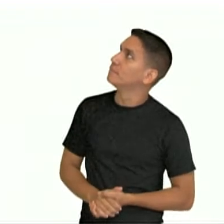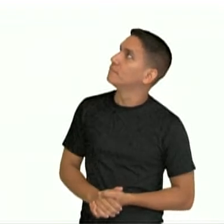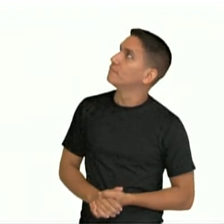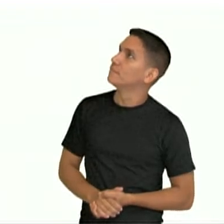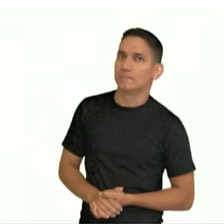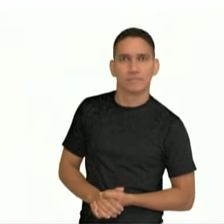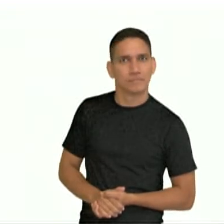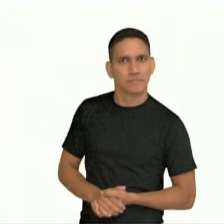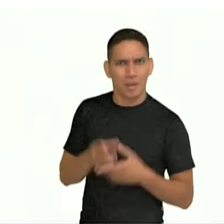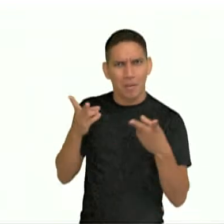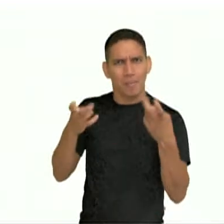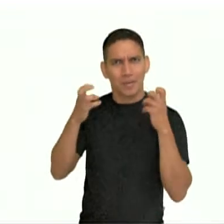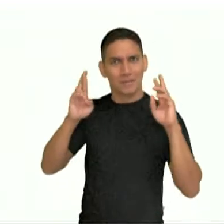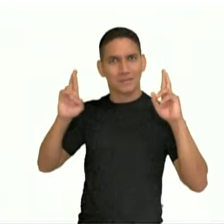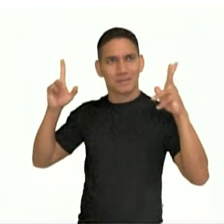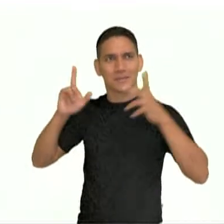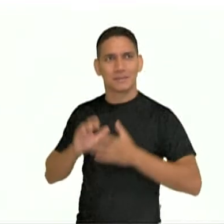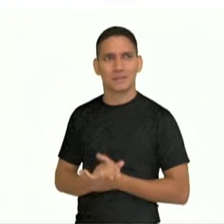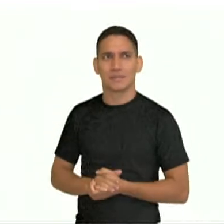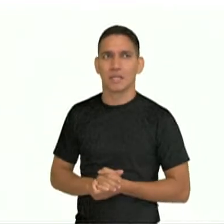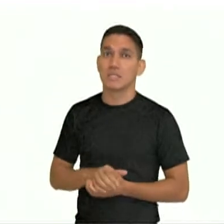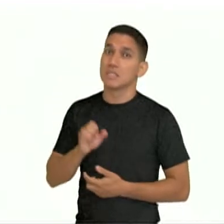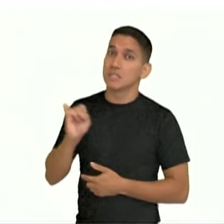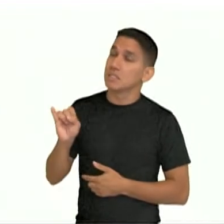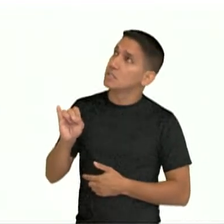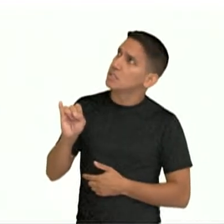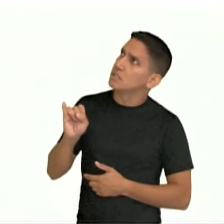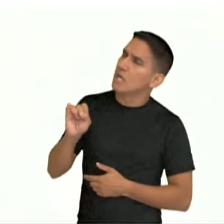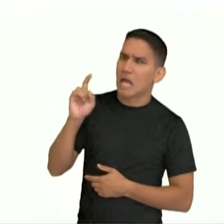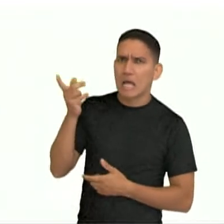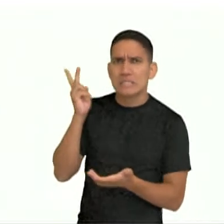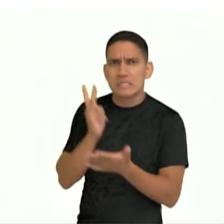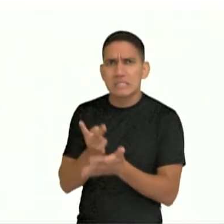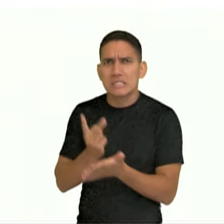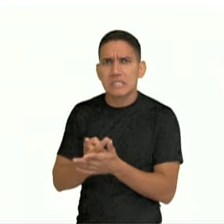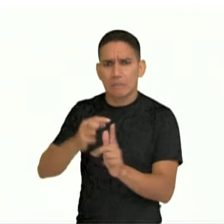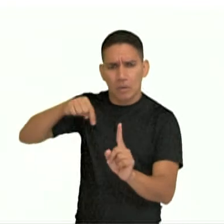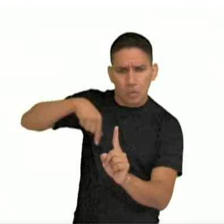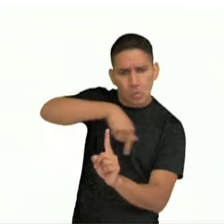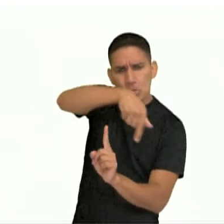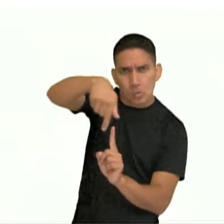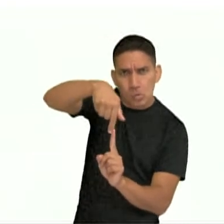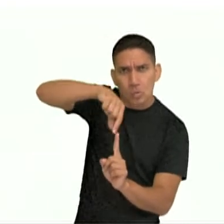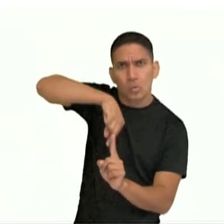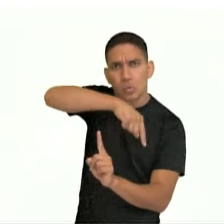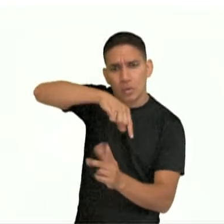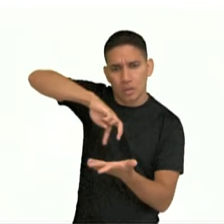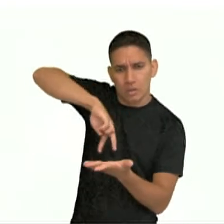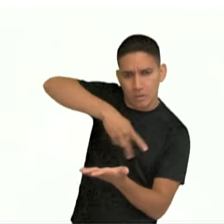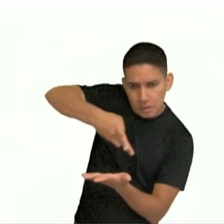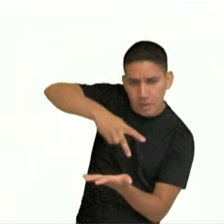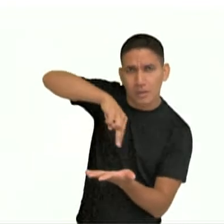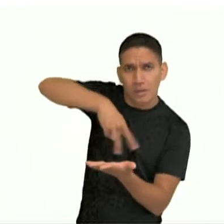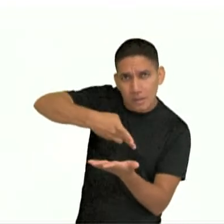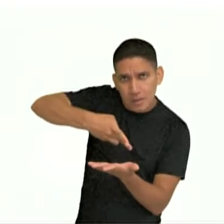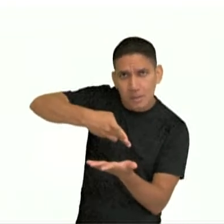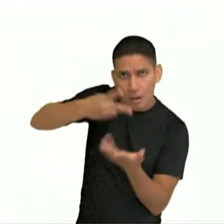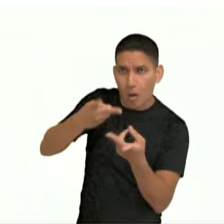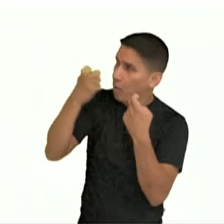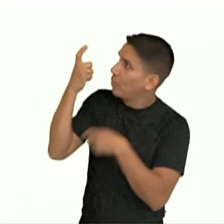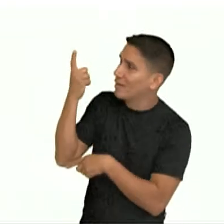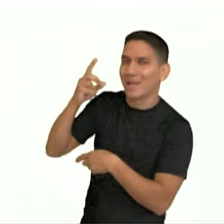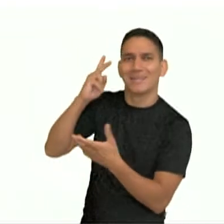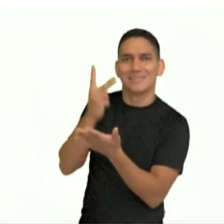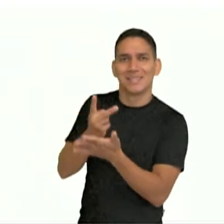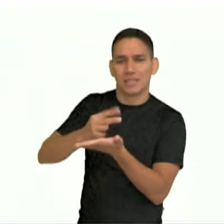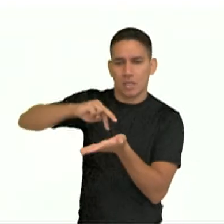Notou a diferença? Será que ela está girando sempre para o mesmo lado? Não? Você observou que ela